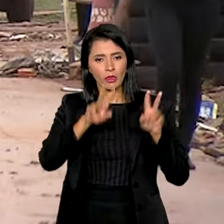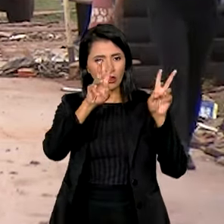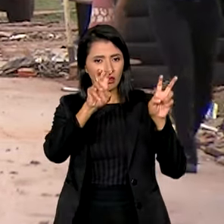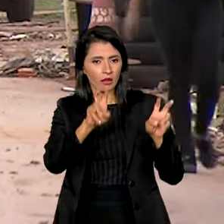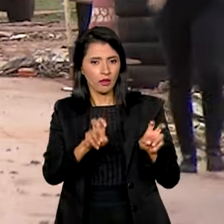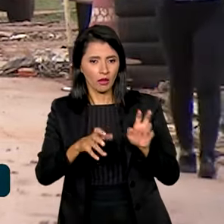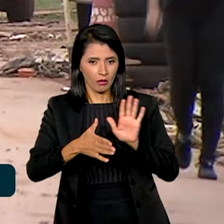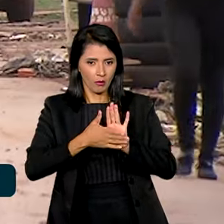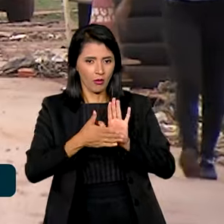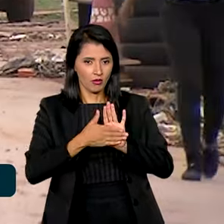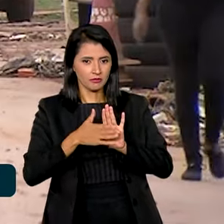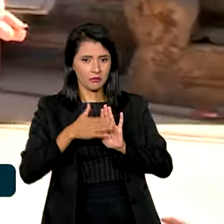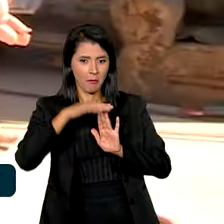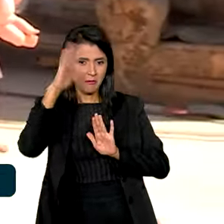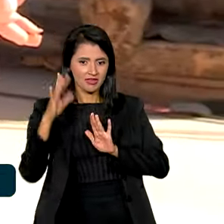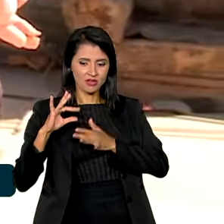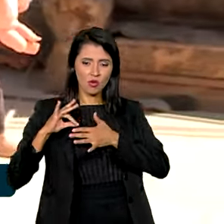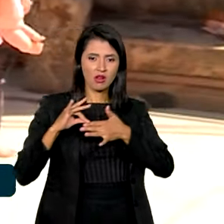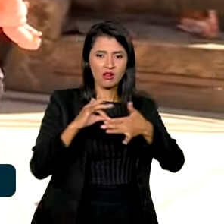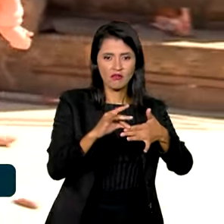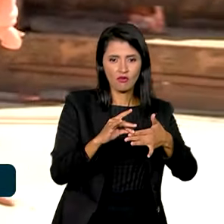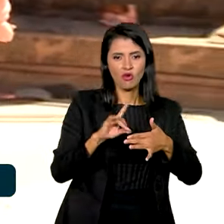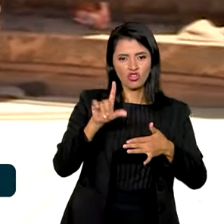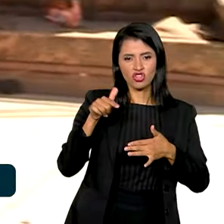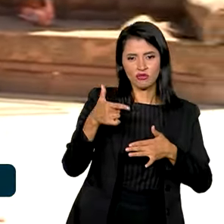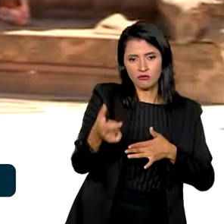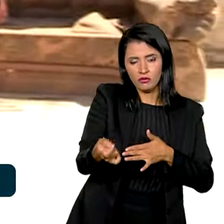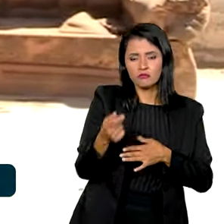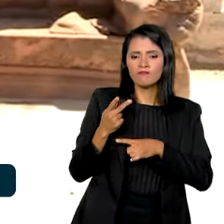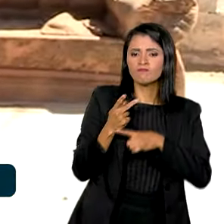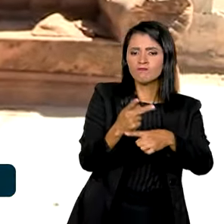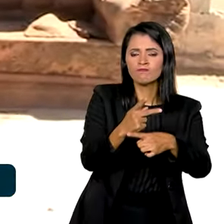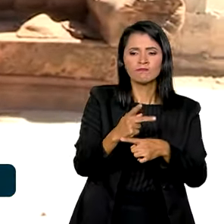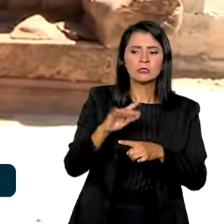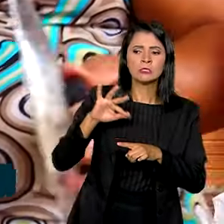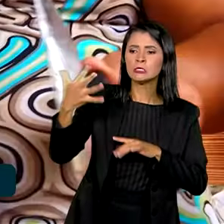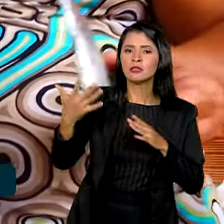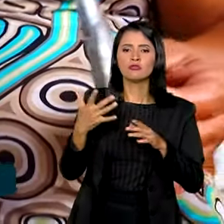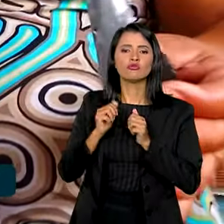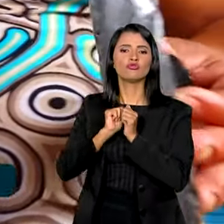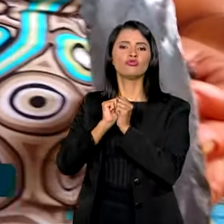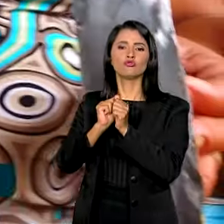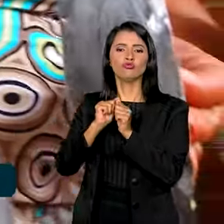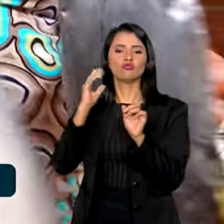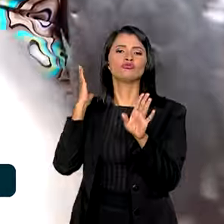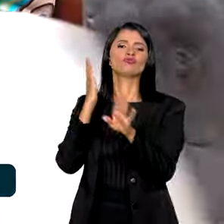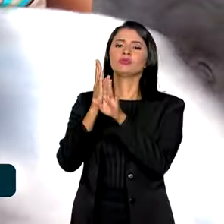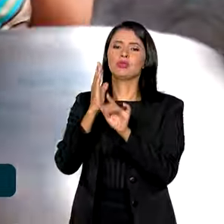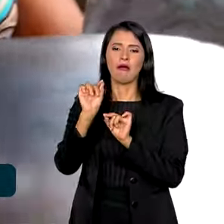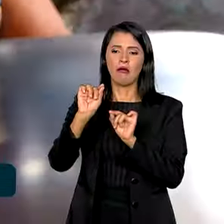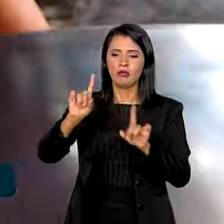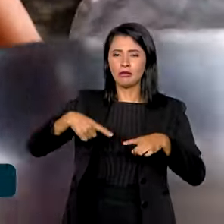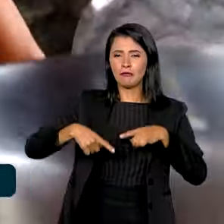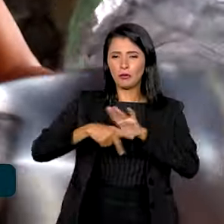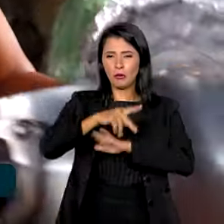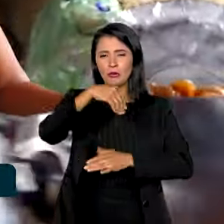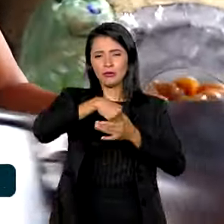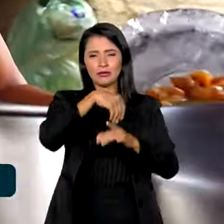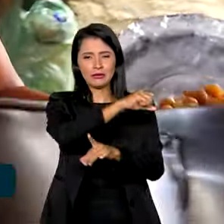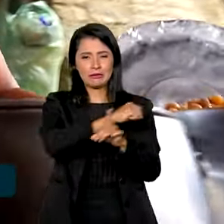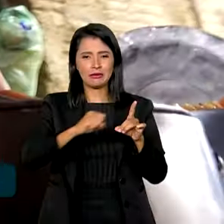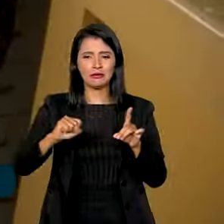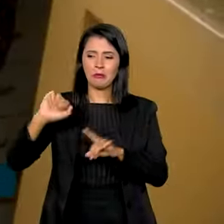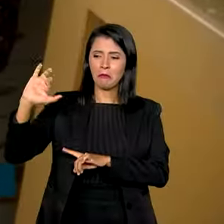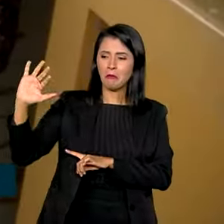propostos pelo Brasil para o G20 refletem a busca por soluções conjuntas para desafios sociais e